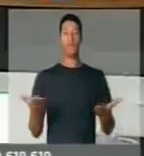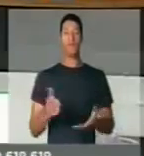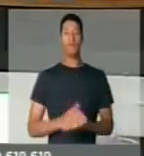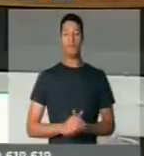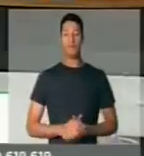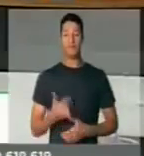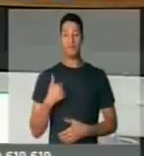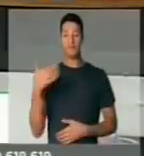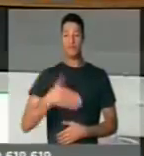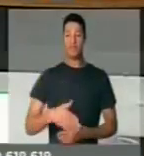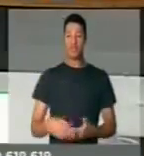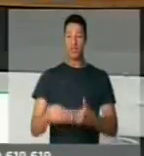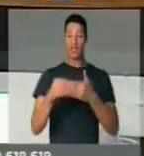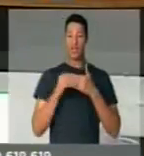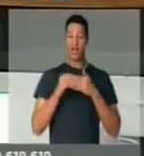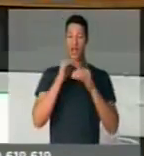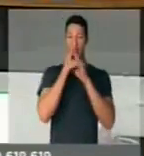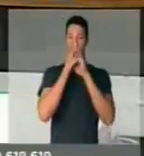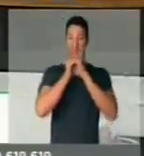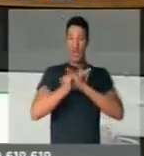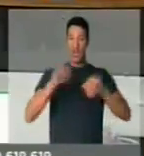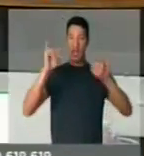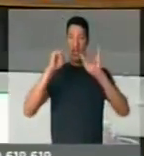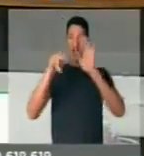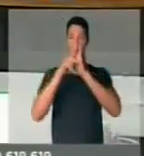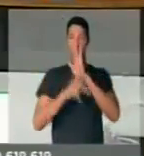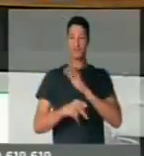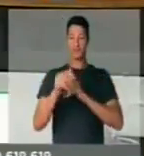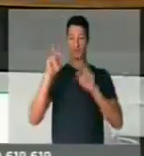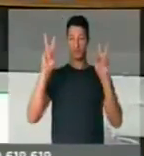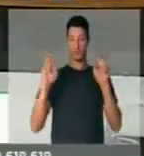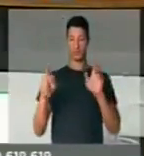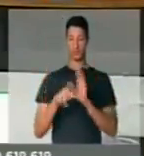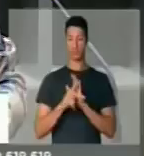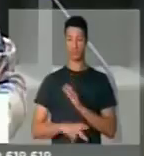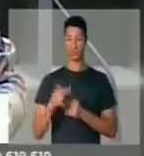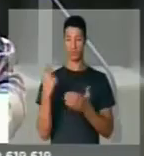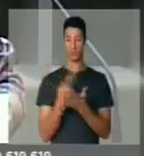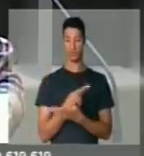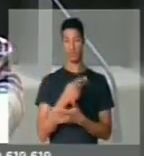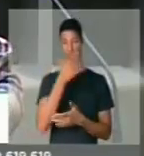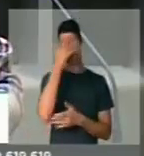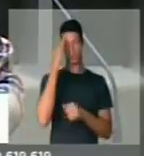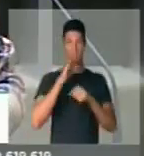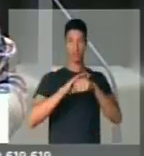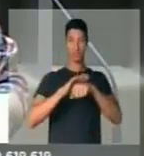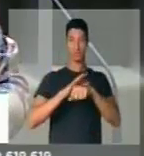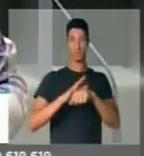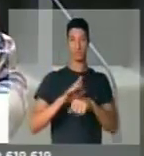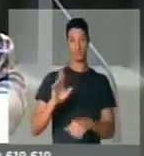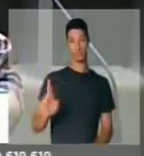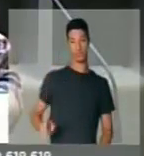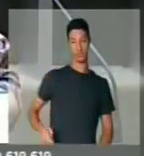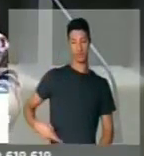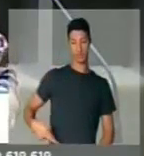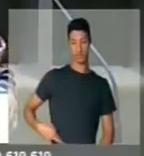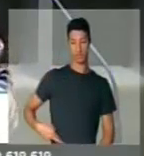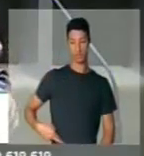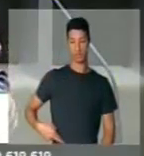Venho aqui trazer uma grave denúncia a respeito de doentes renais crônicos